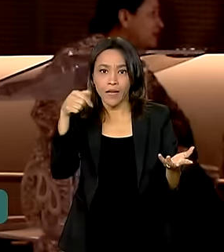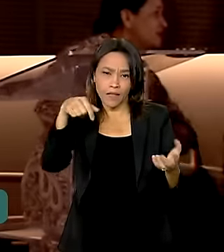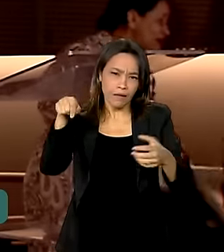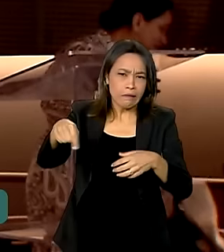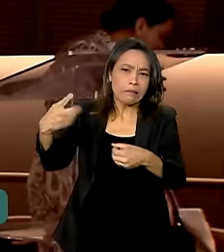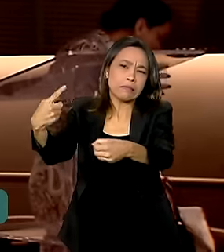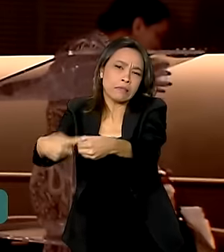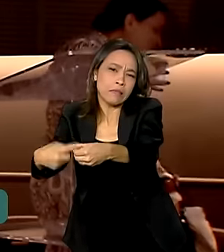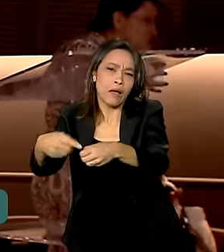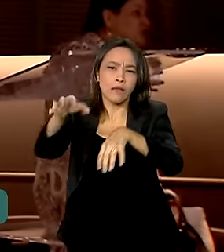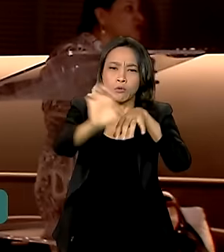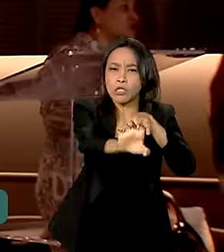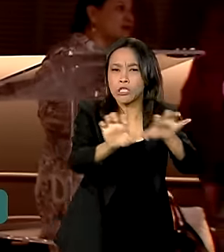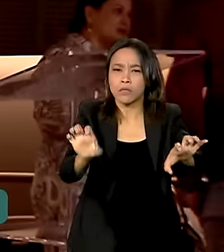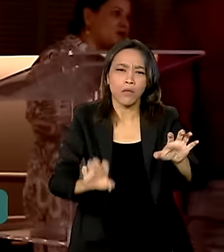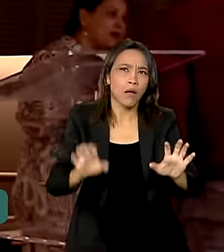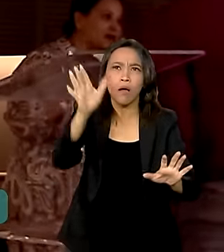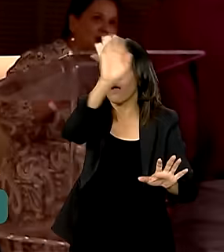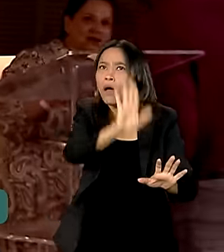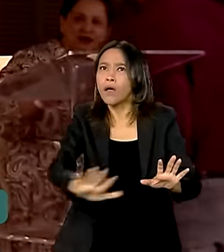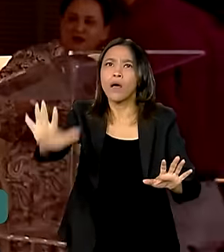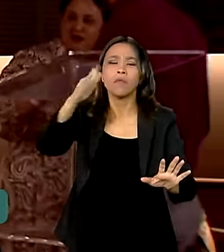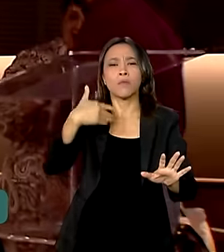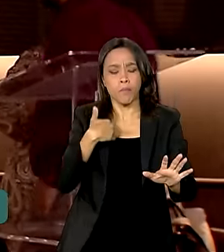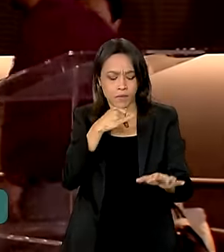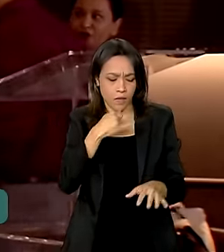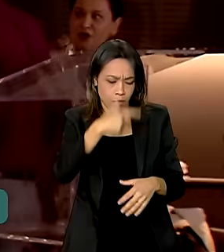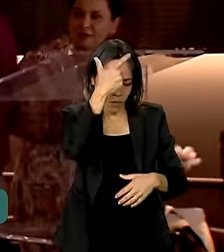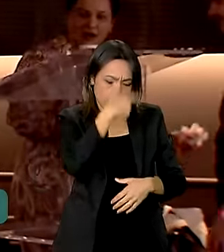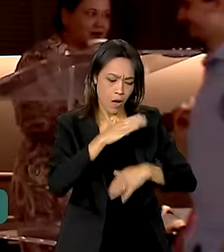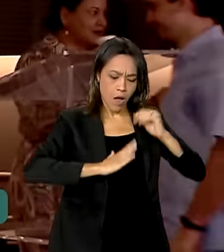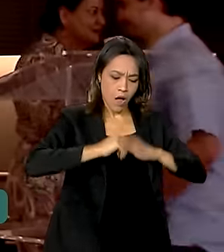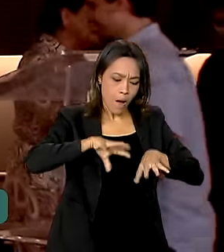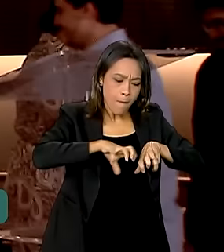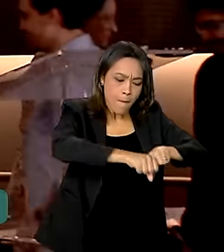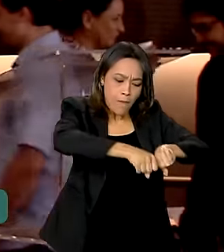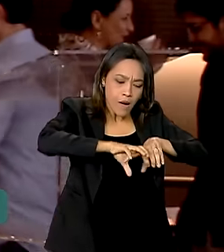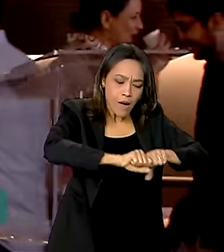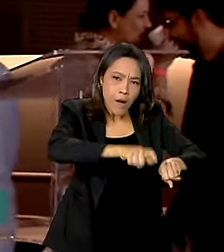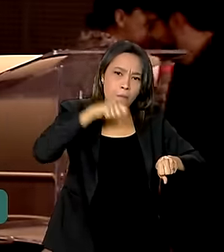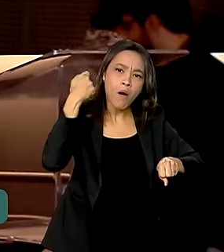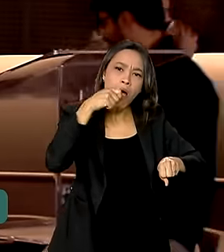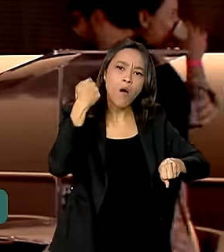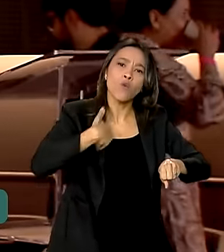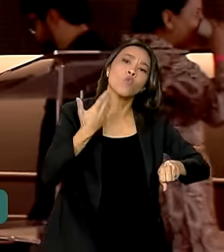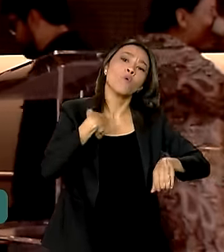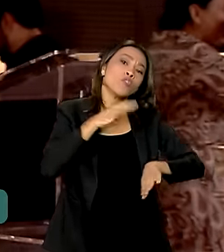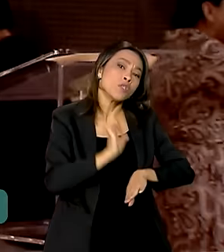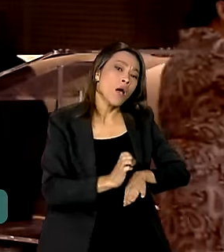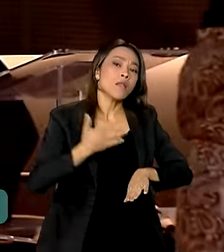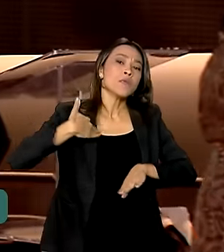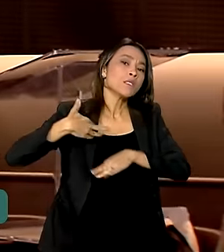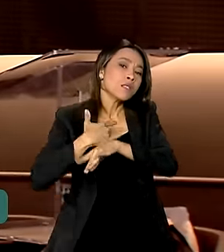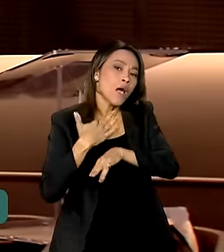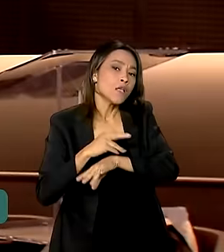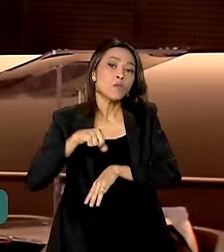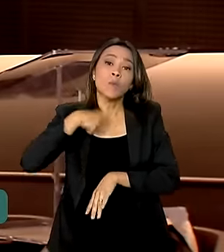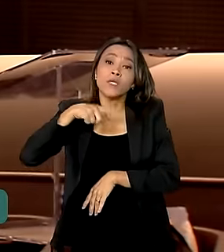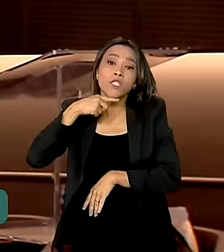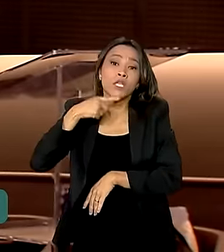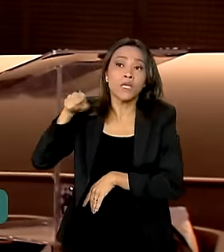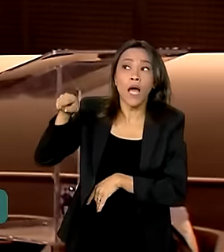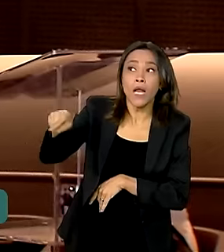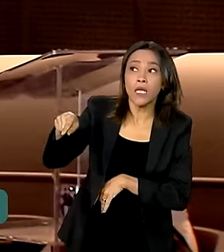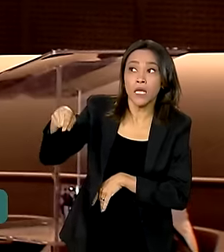cidade, quanto ganha um... Se eu quero ser padeiro, quanto ganha um padeiro na minha cidade, quanto ganha um padeiro no meu estado. Porque não adianta eu colocar uma expectativa salarial